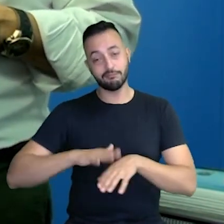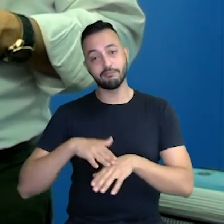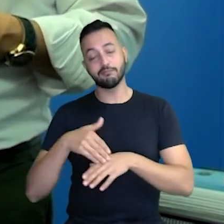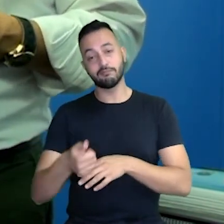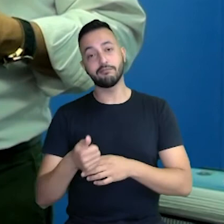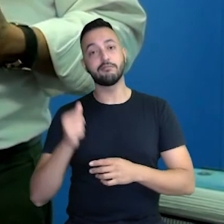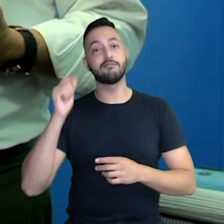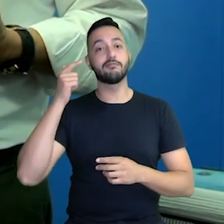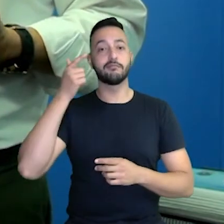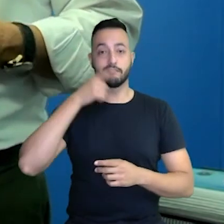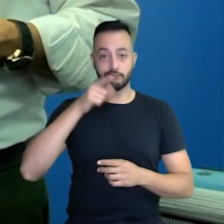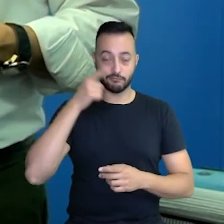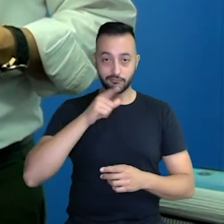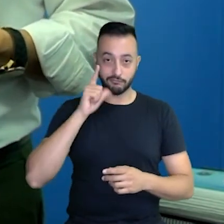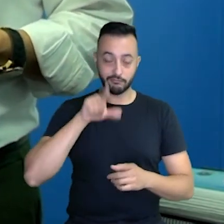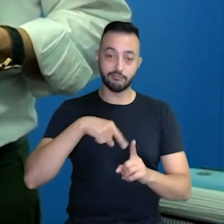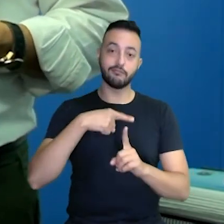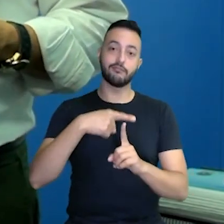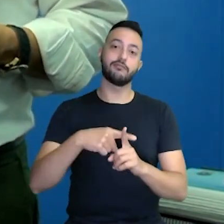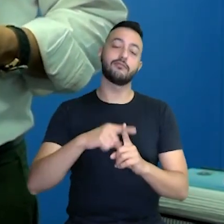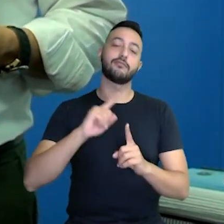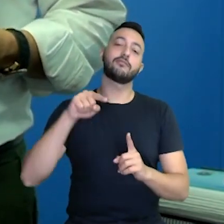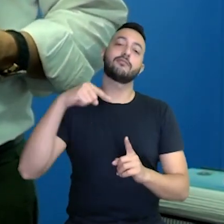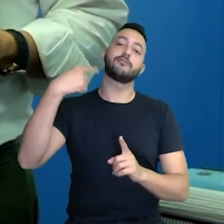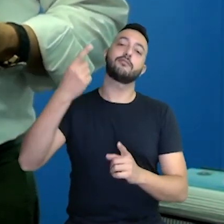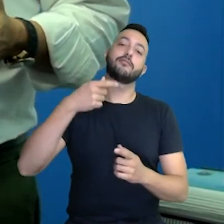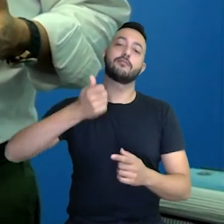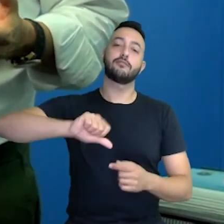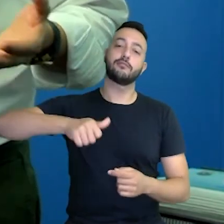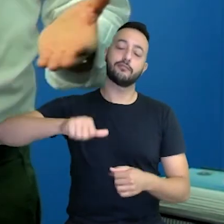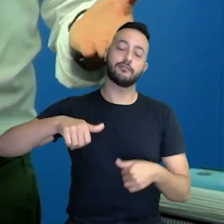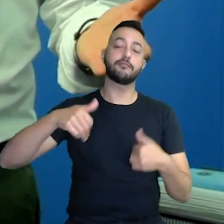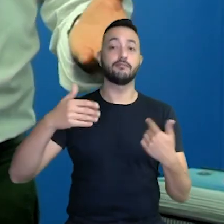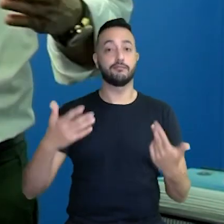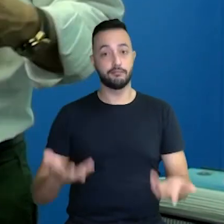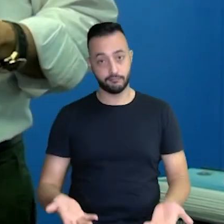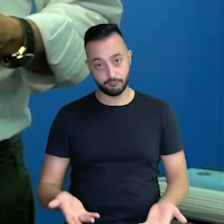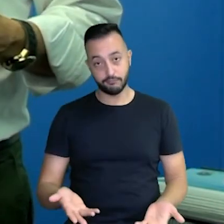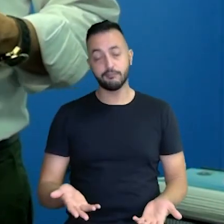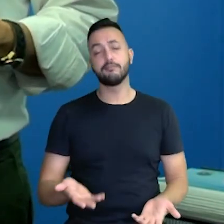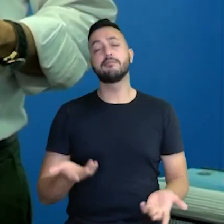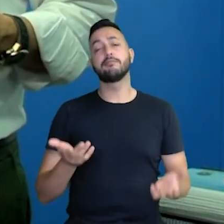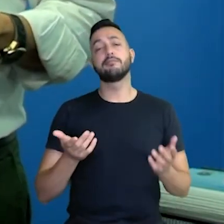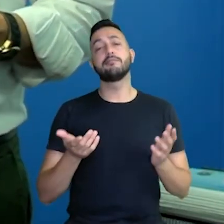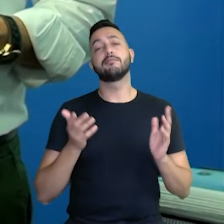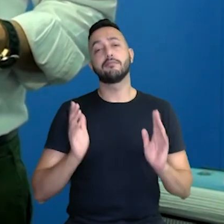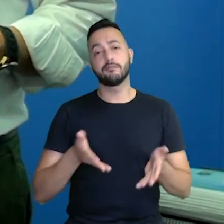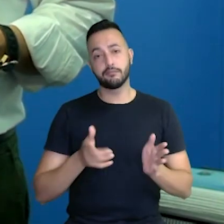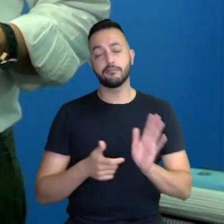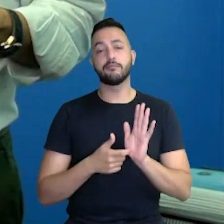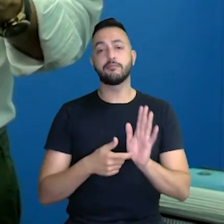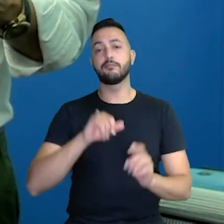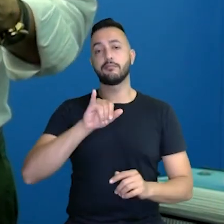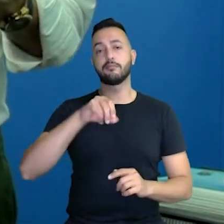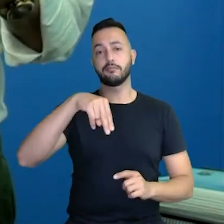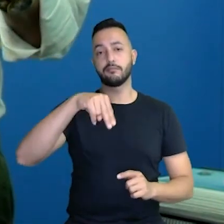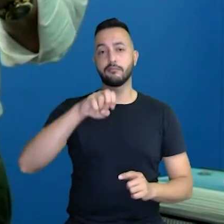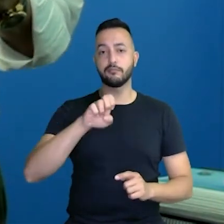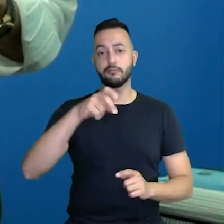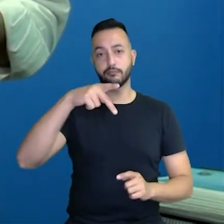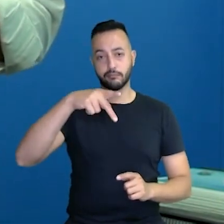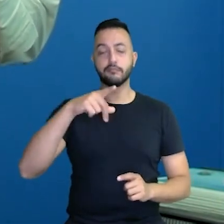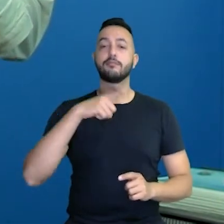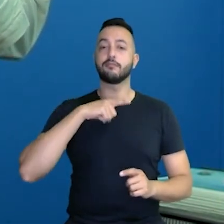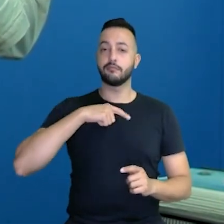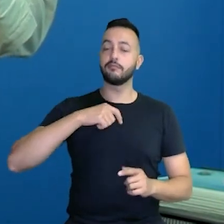gente tenha resultados positivos nas próximas avaliações. Obviamente que já está sinalizando o INEP que haverá uma